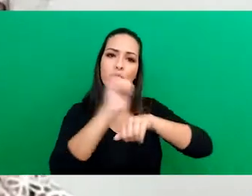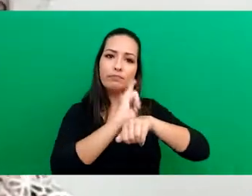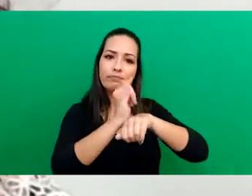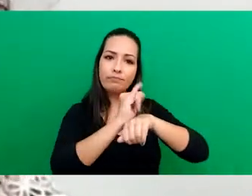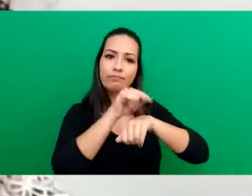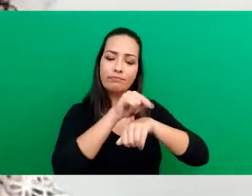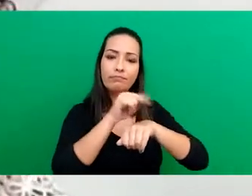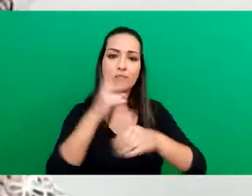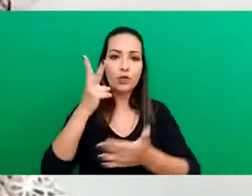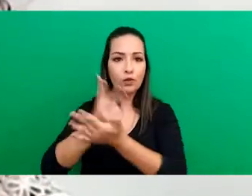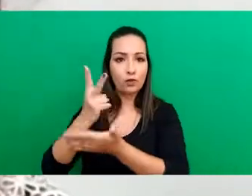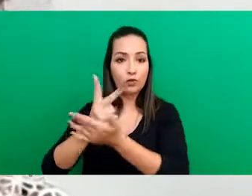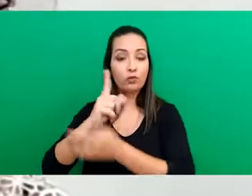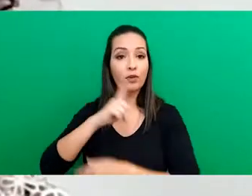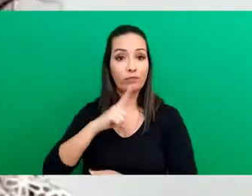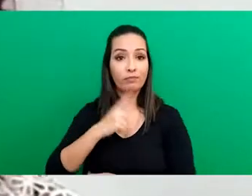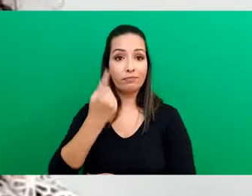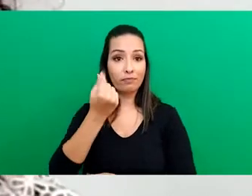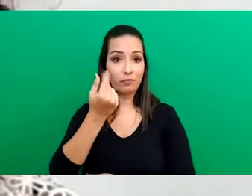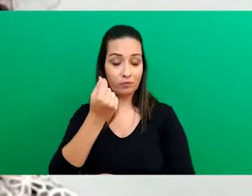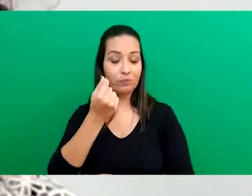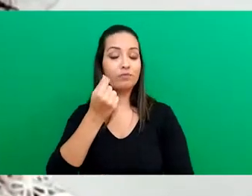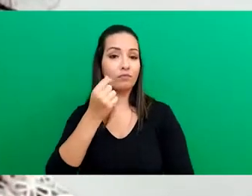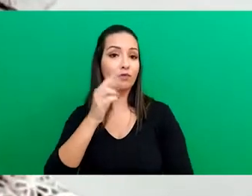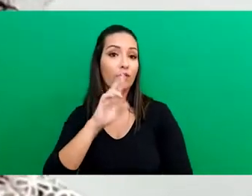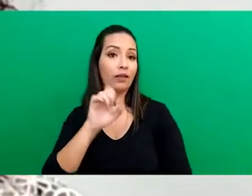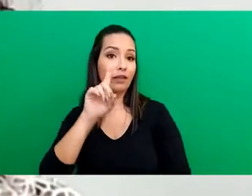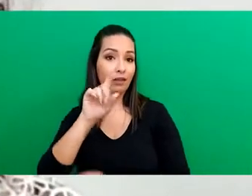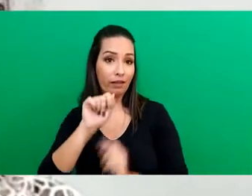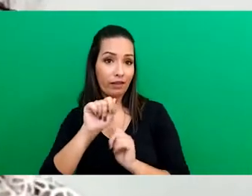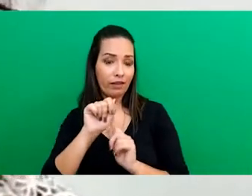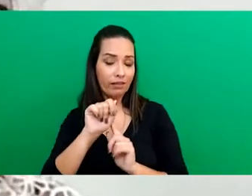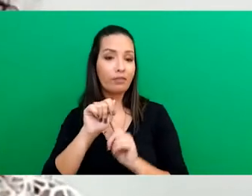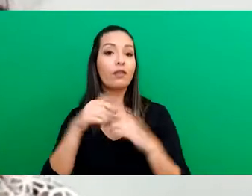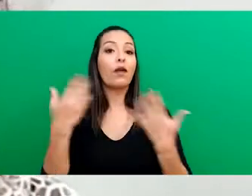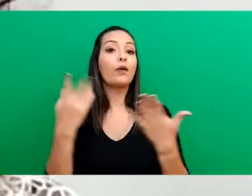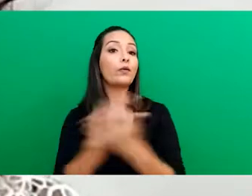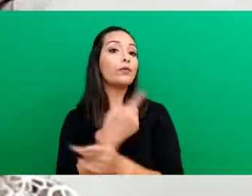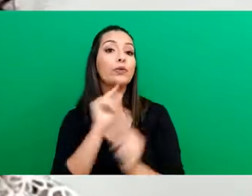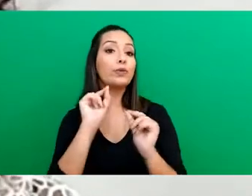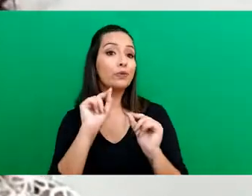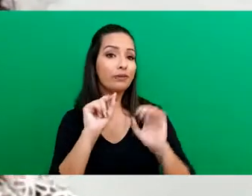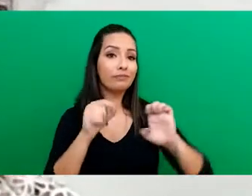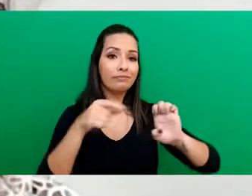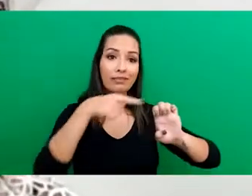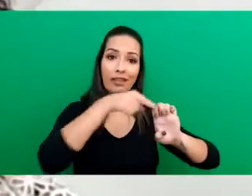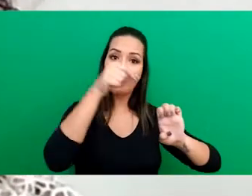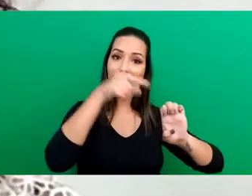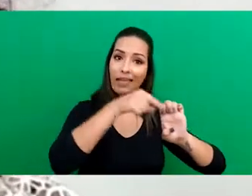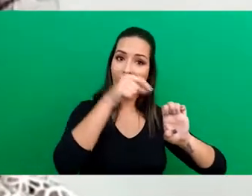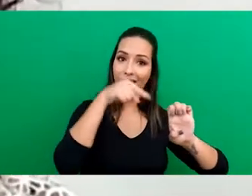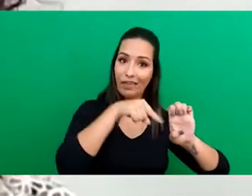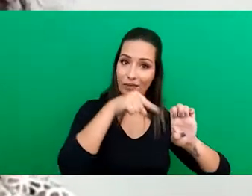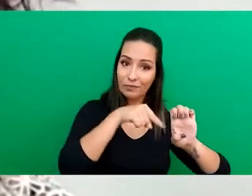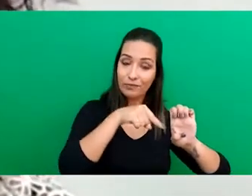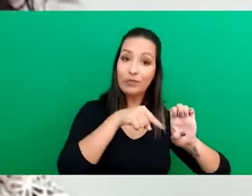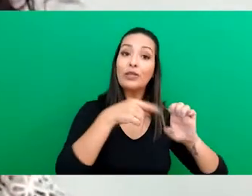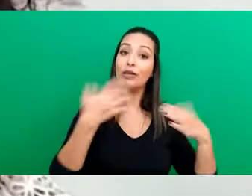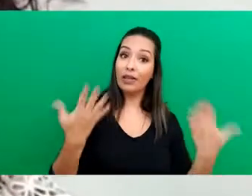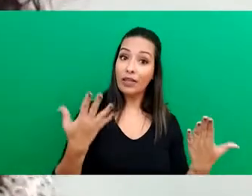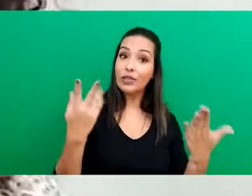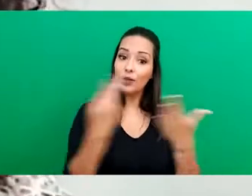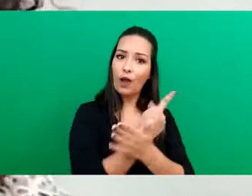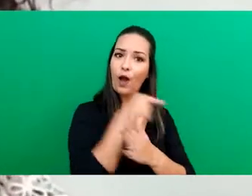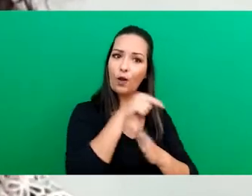estratégias para manter uma renda, eles buscaram o empreendedorismo. Com isso, o índice de